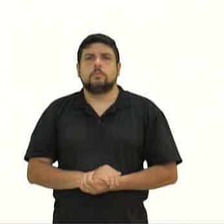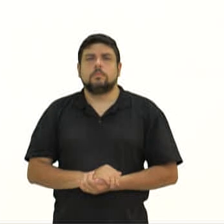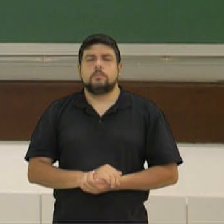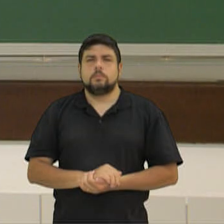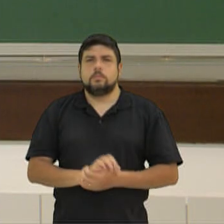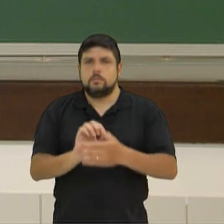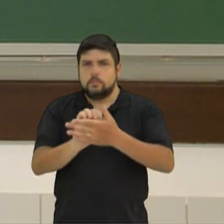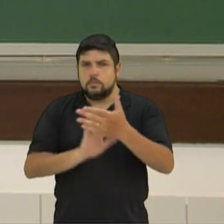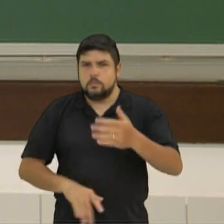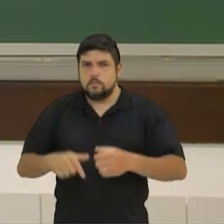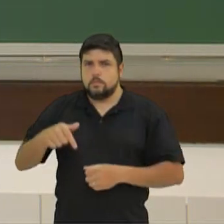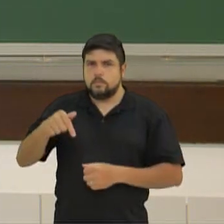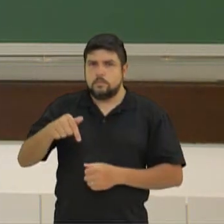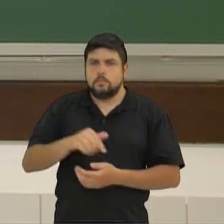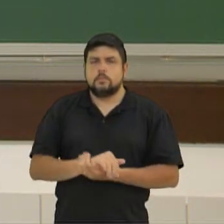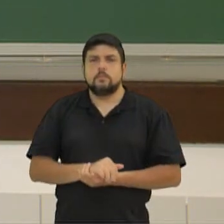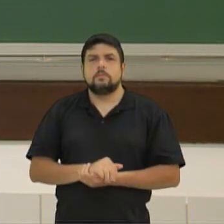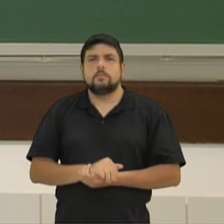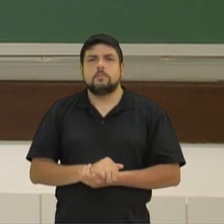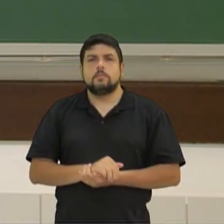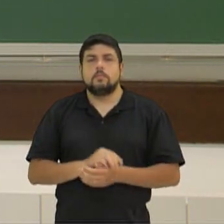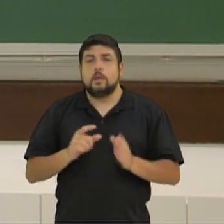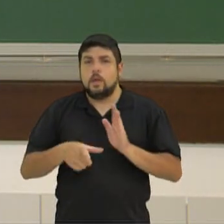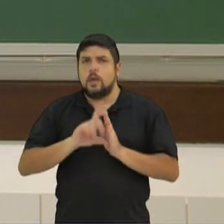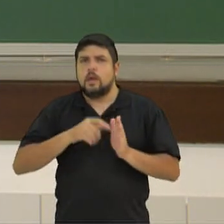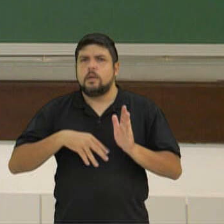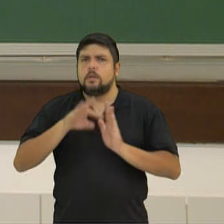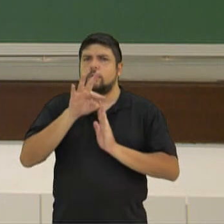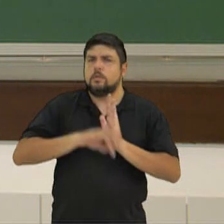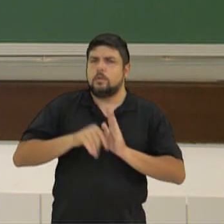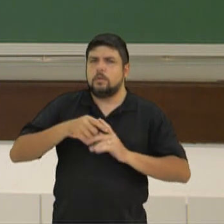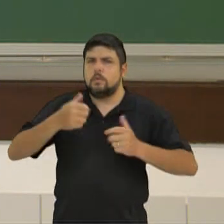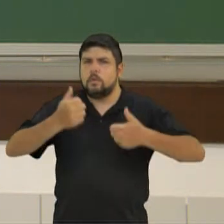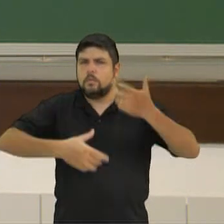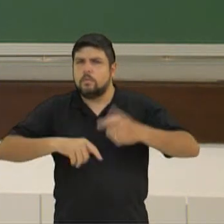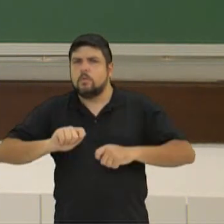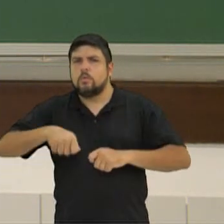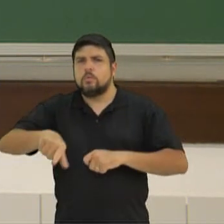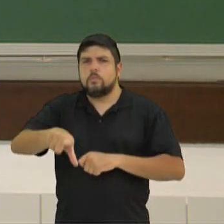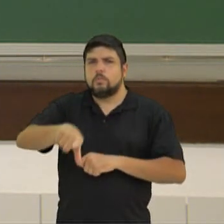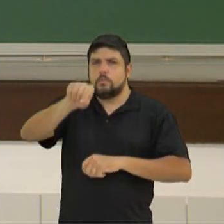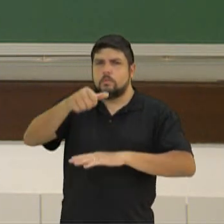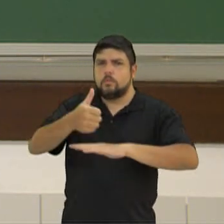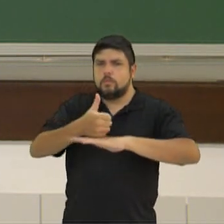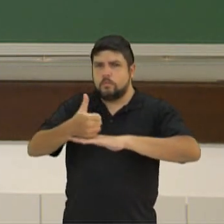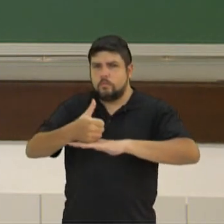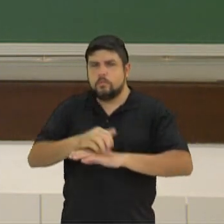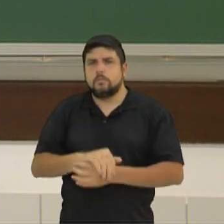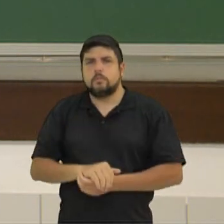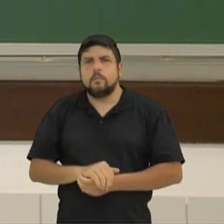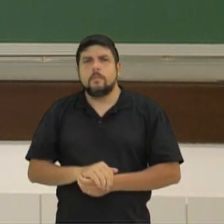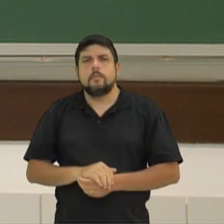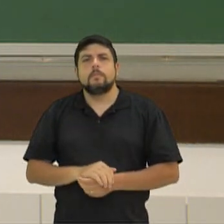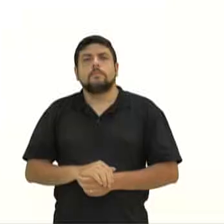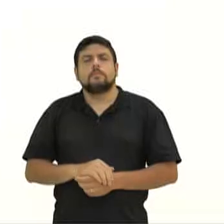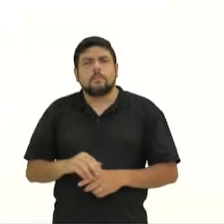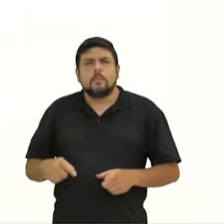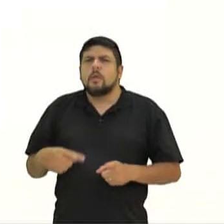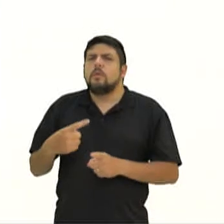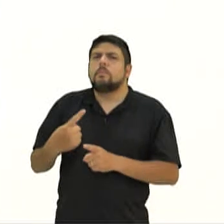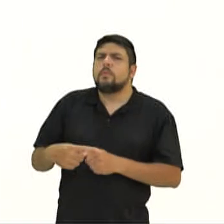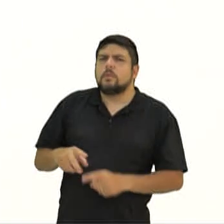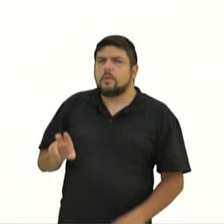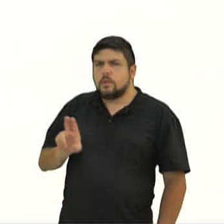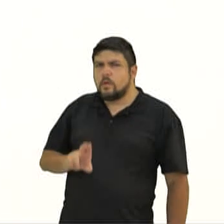Atividade 7. Então, ali aquele trechinho que ela falou sobre escolher as profissões, né? Por que a professora usa